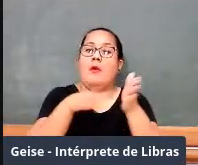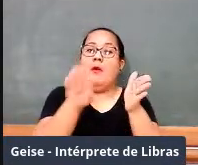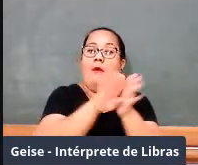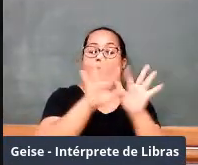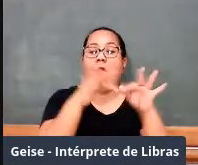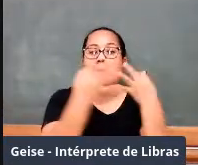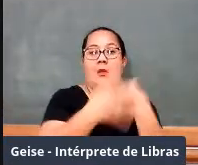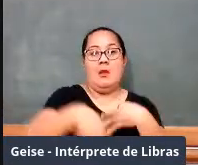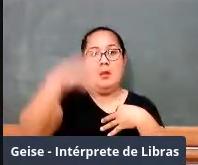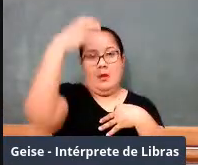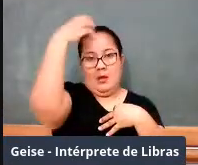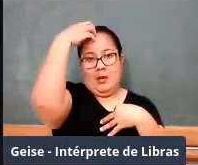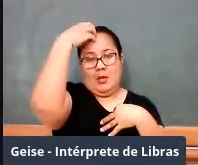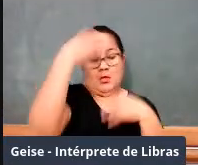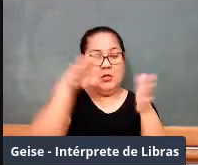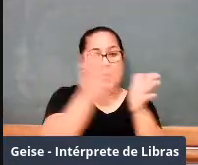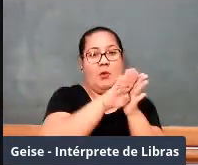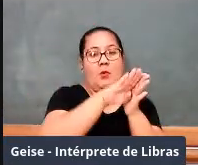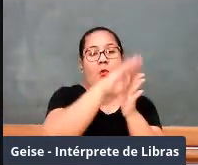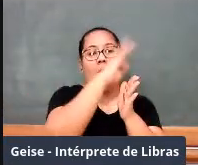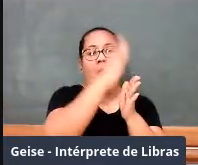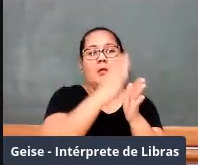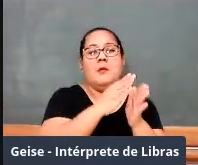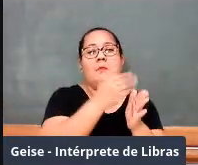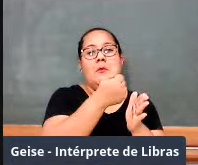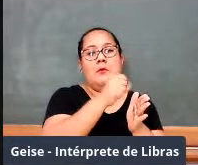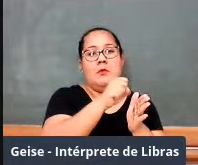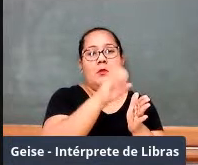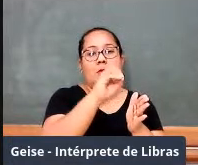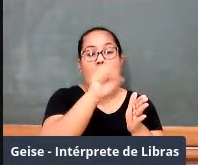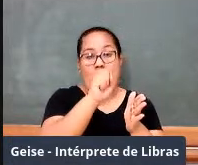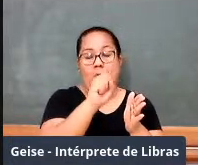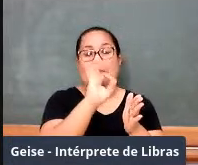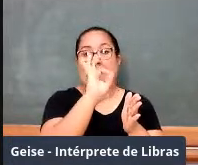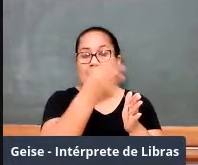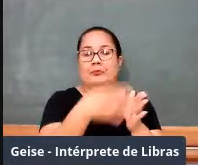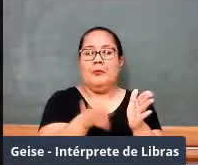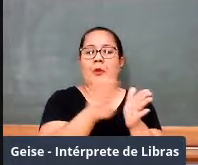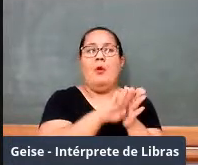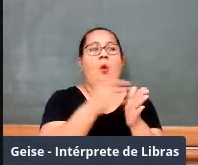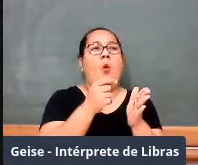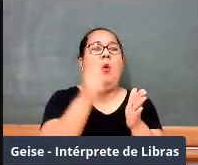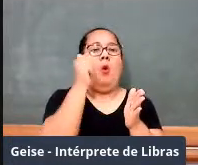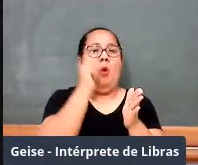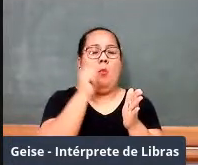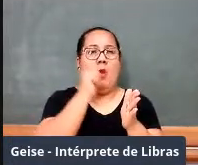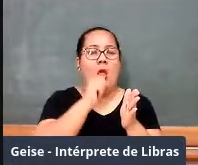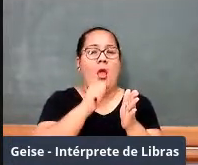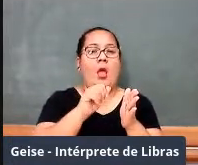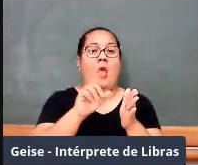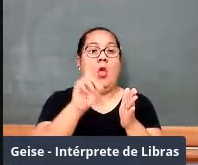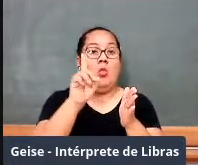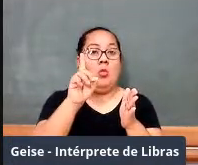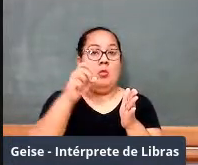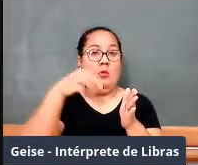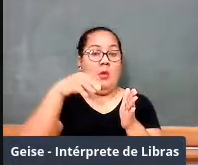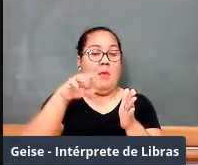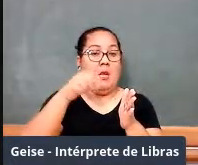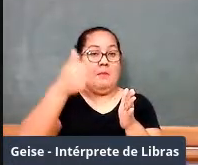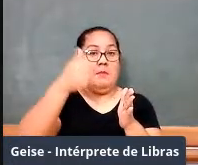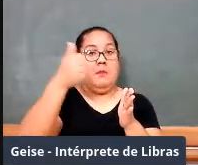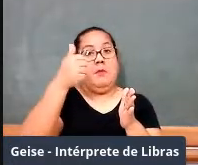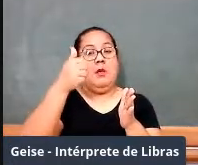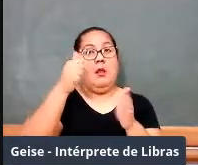chega a família real ao Brasil, em 1908. Vem lá, dona Maria I, que depois fica conhecida com Maria